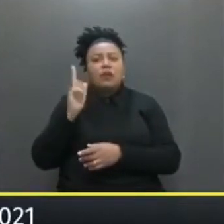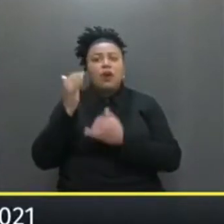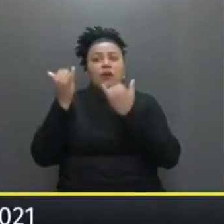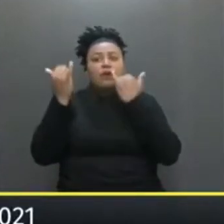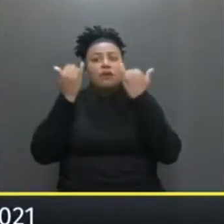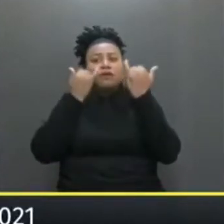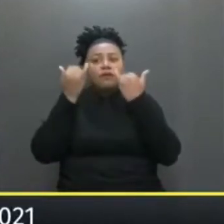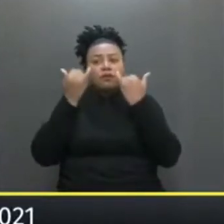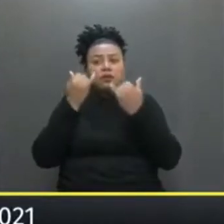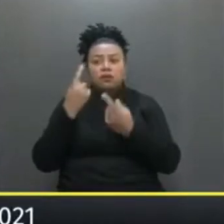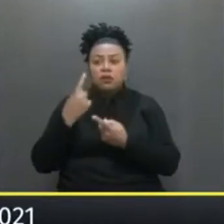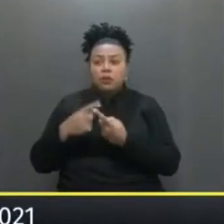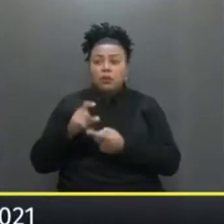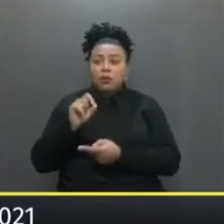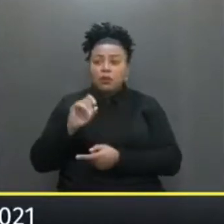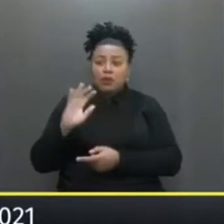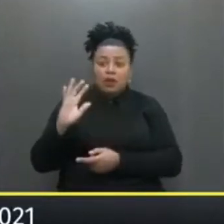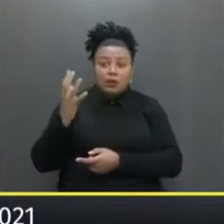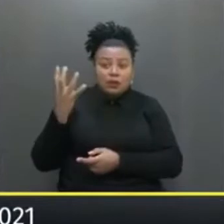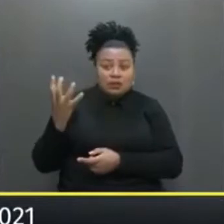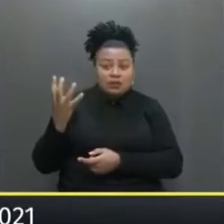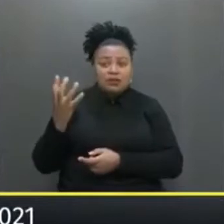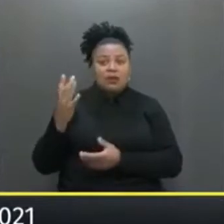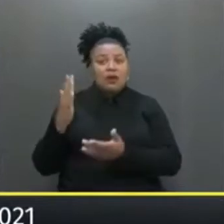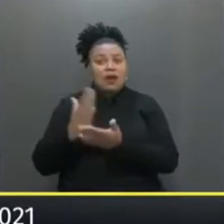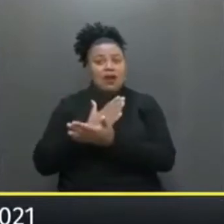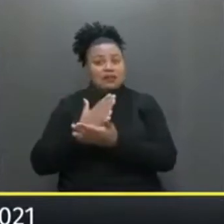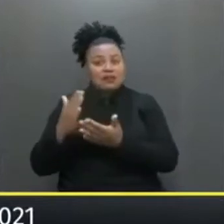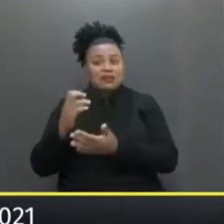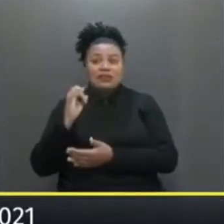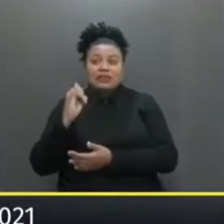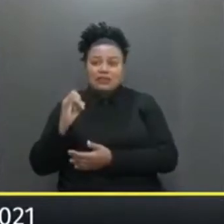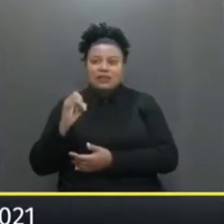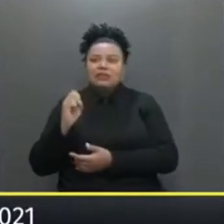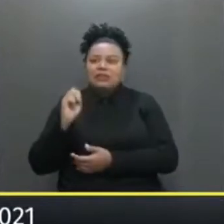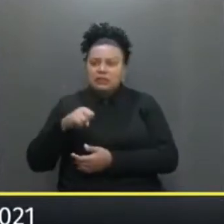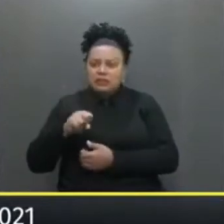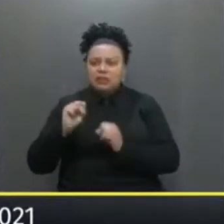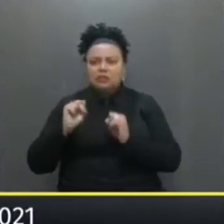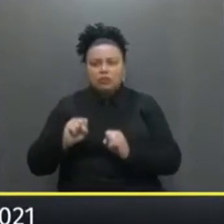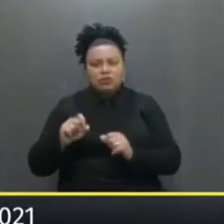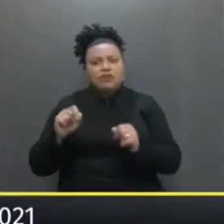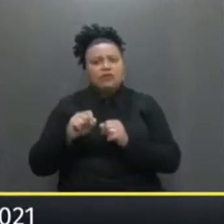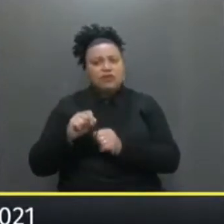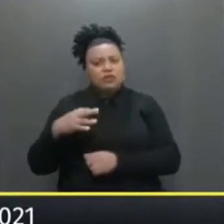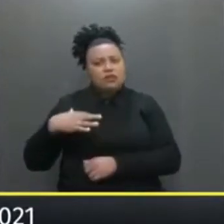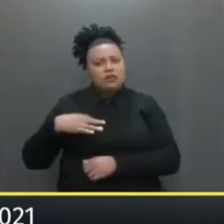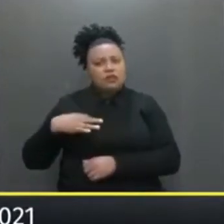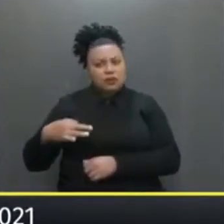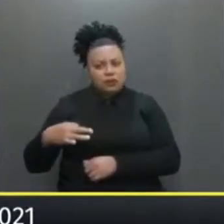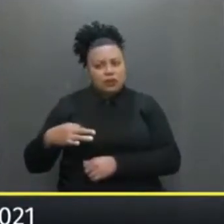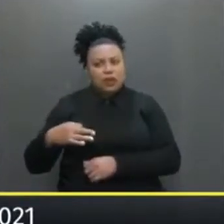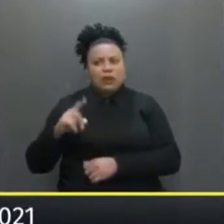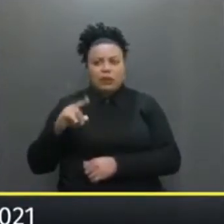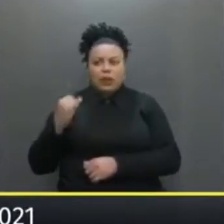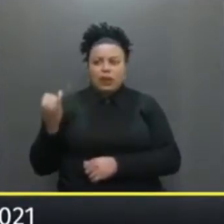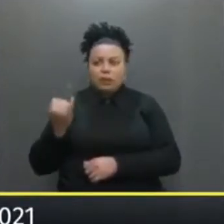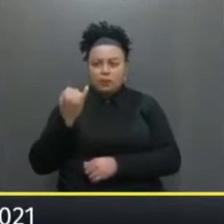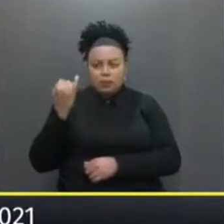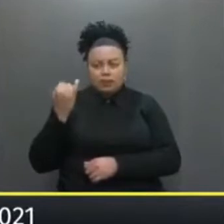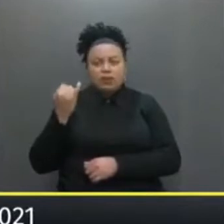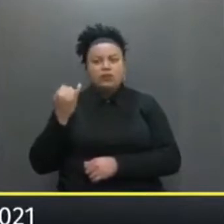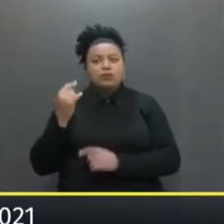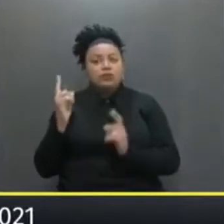Porque é isso Que aconteceu Muitas vezes Sim, nós Podíamos fazer Ações Voluntariosas E são importantes